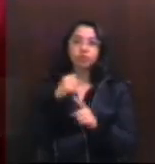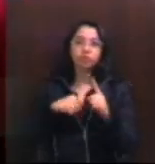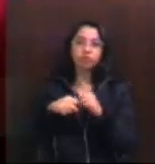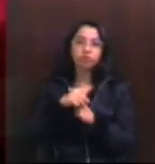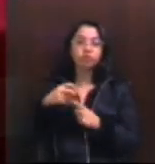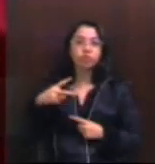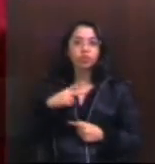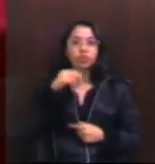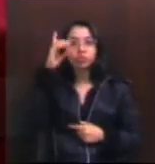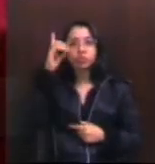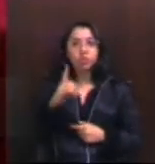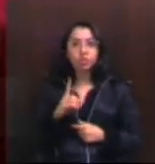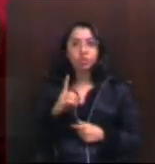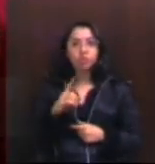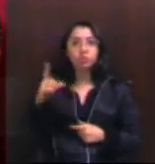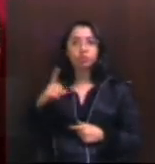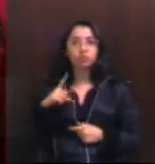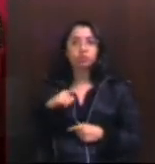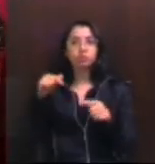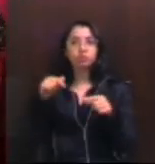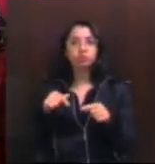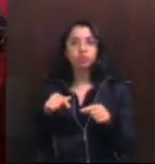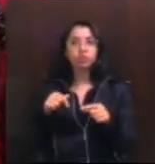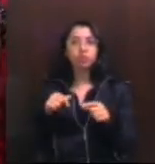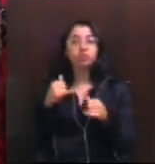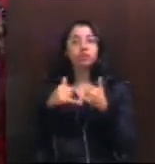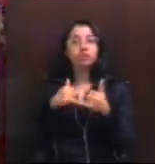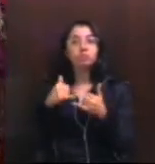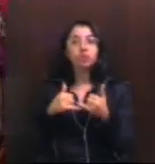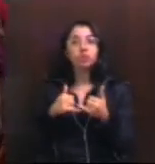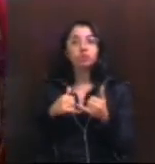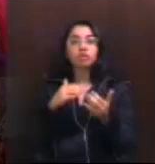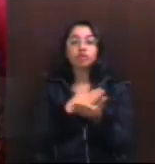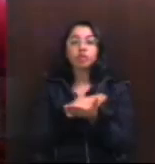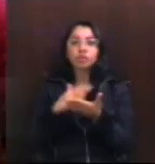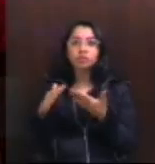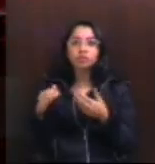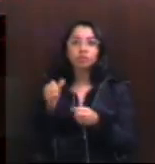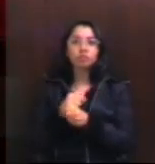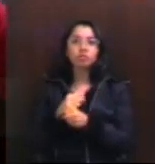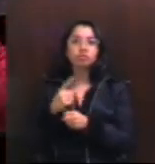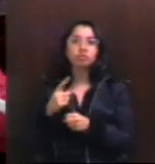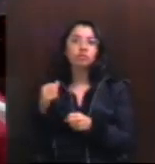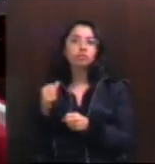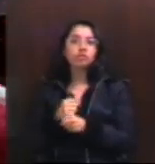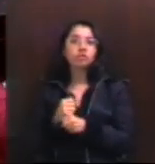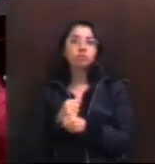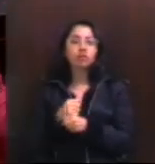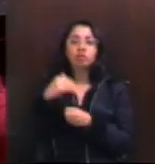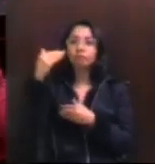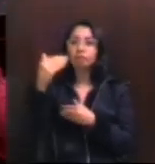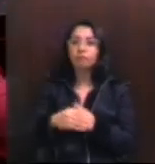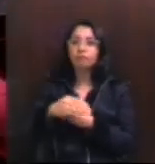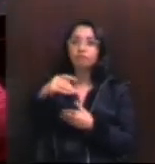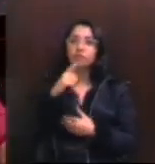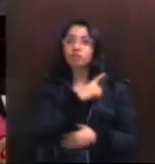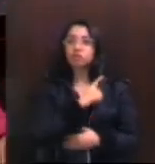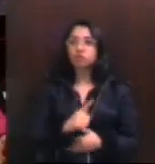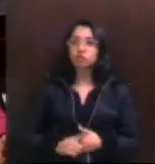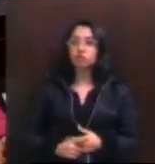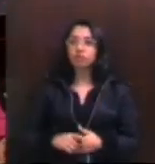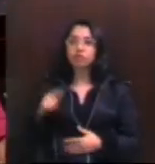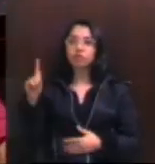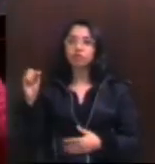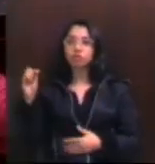de direitos, nós já temos aqui, diria, o laboratório já iniciado um ano e meio à frente deste governo golpista que